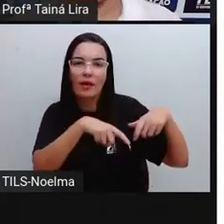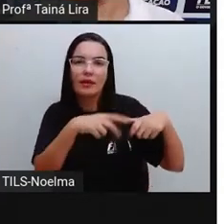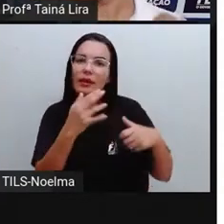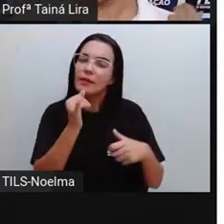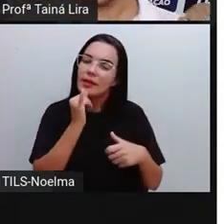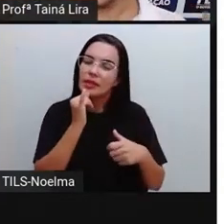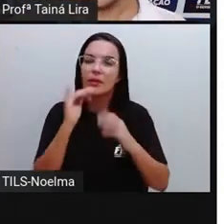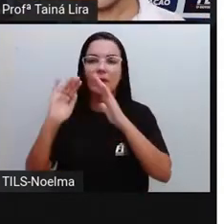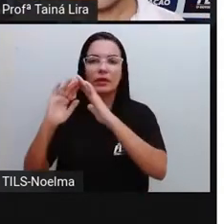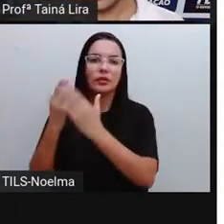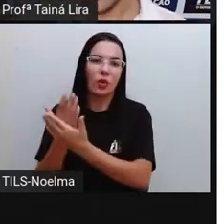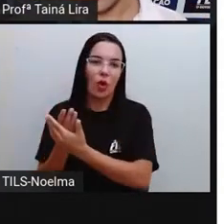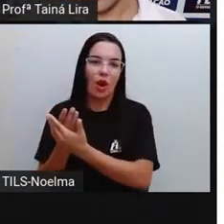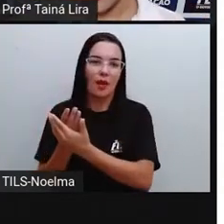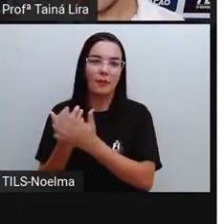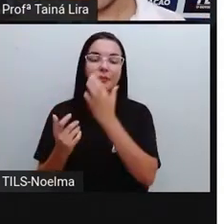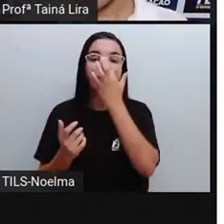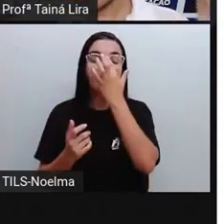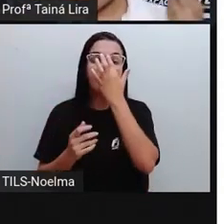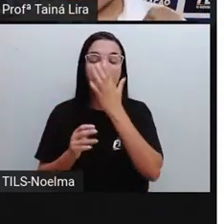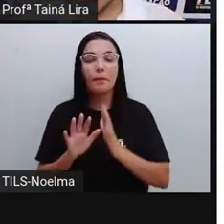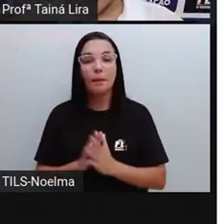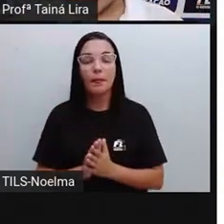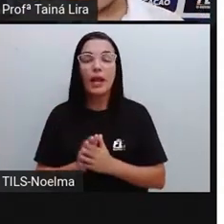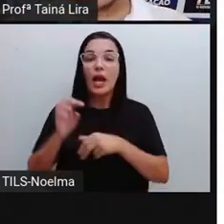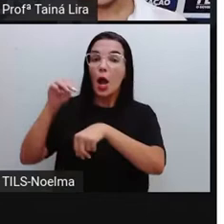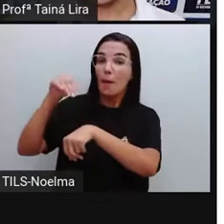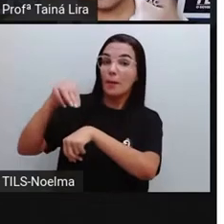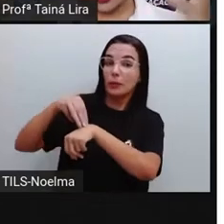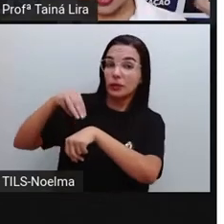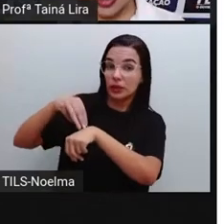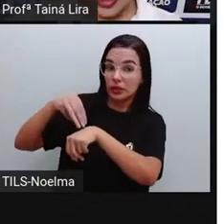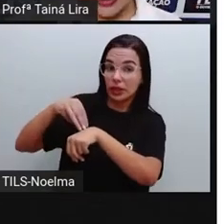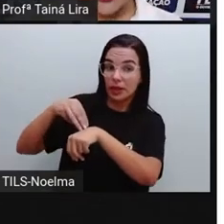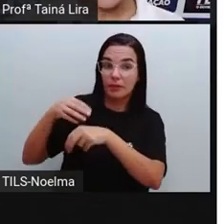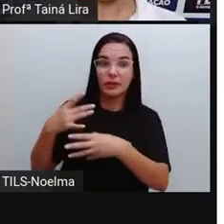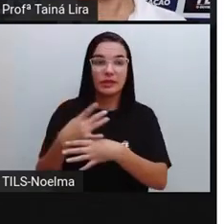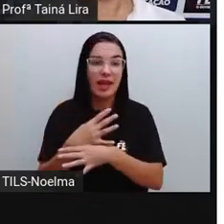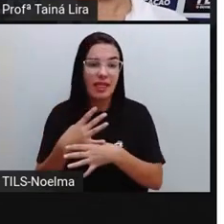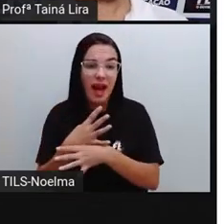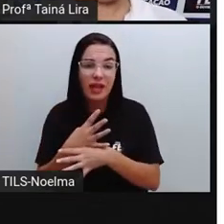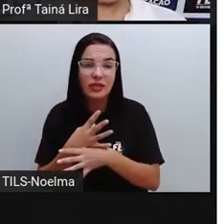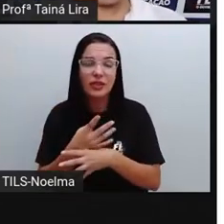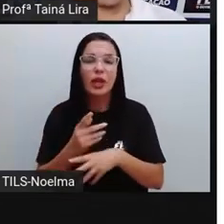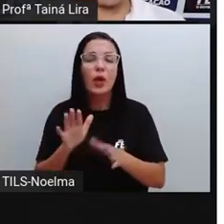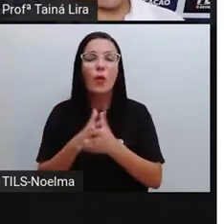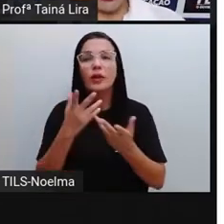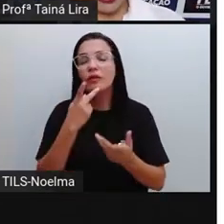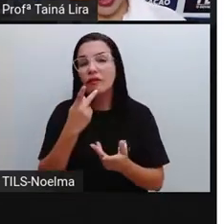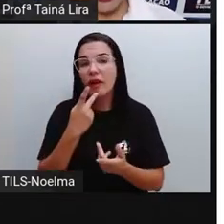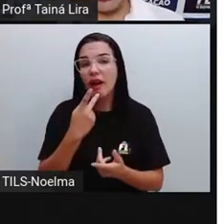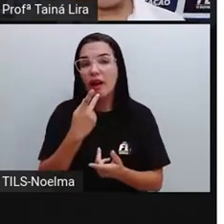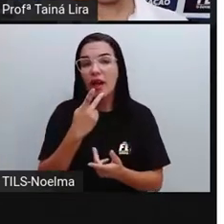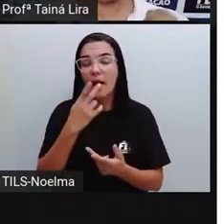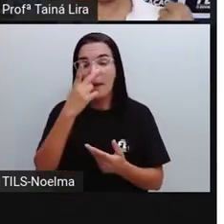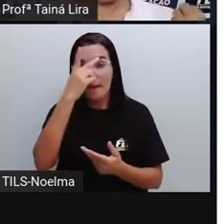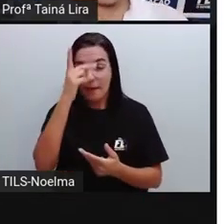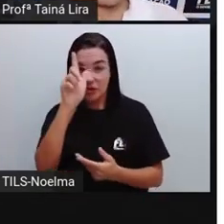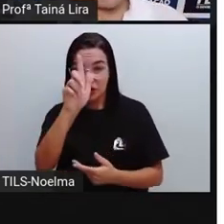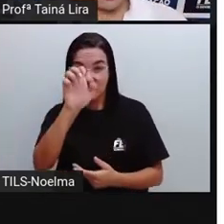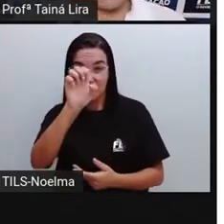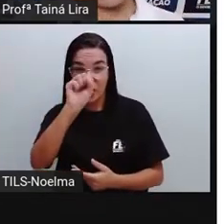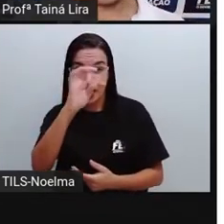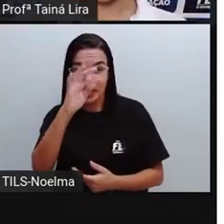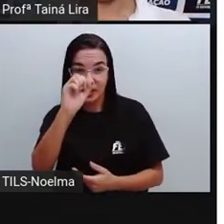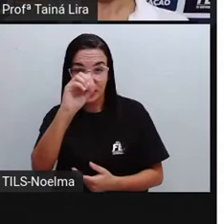escola. No caso do município, quando a gente fala de gestão, é a pessoa que é responsável por